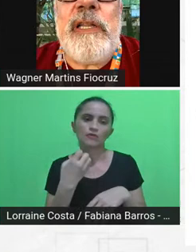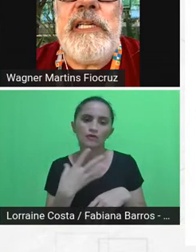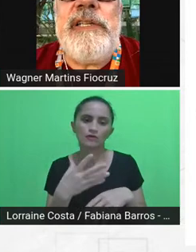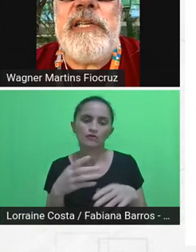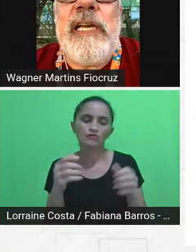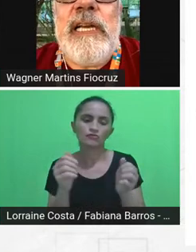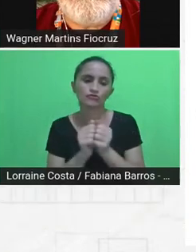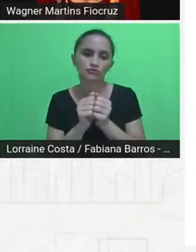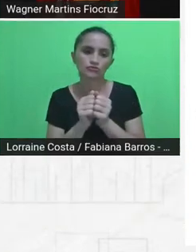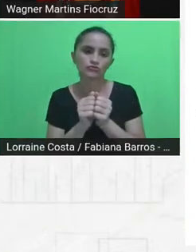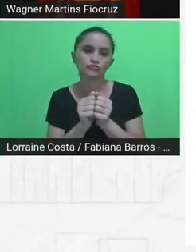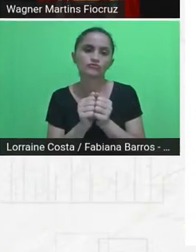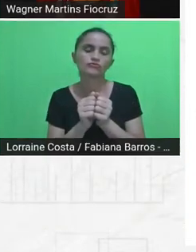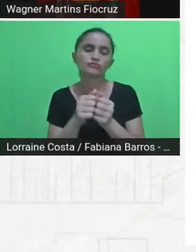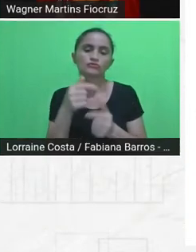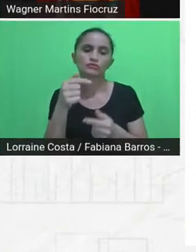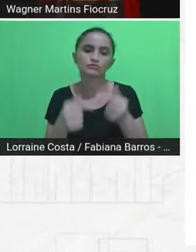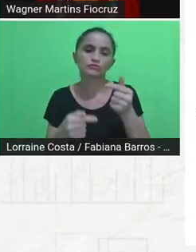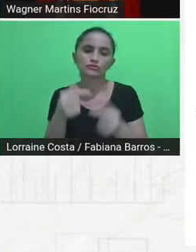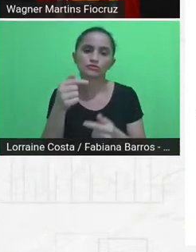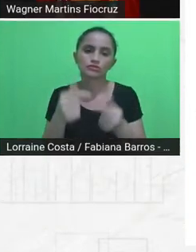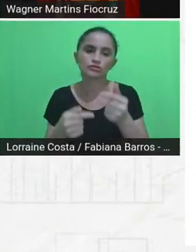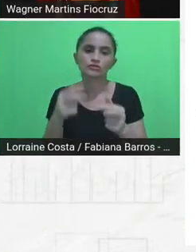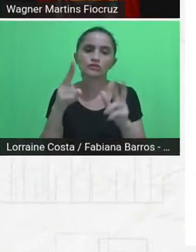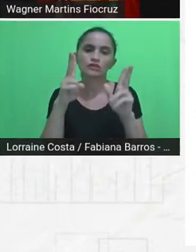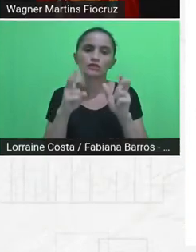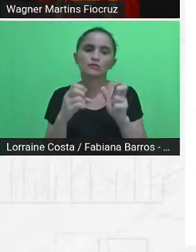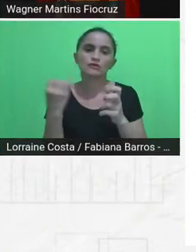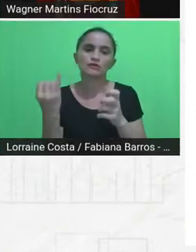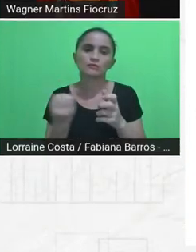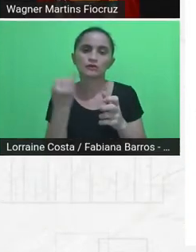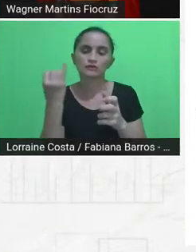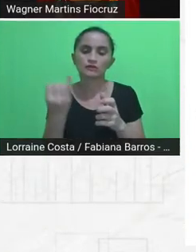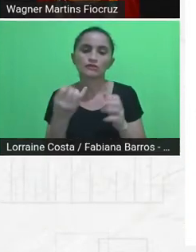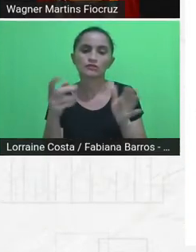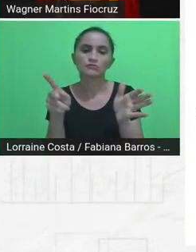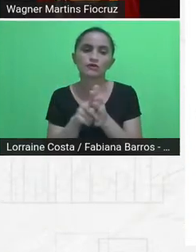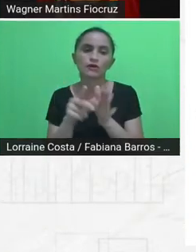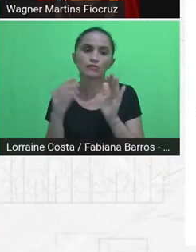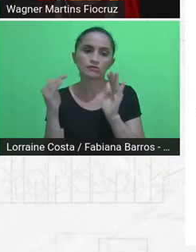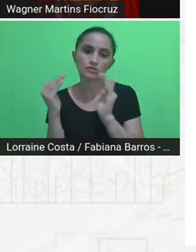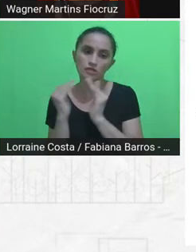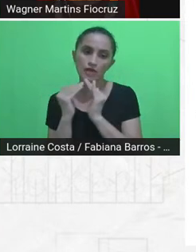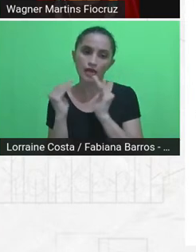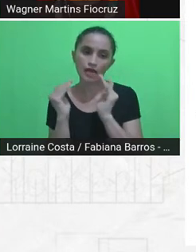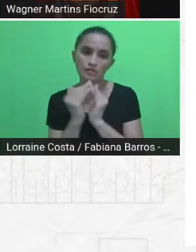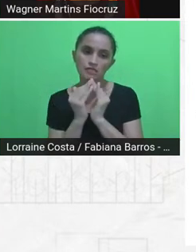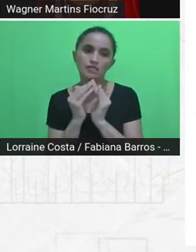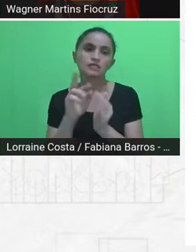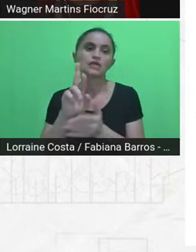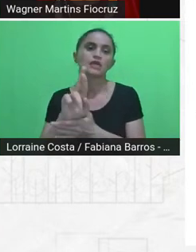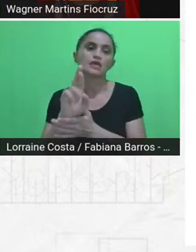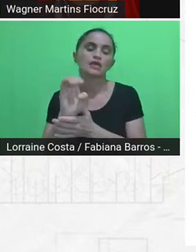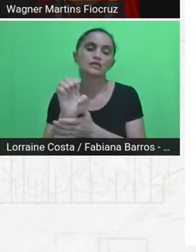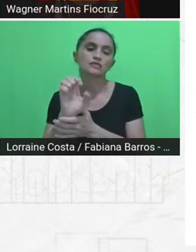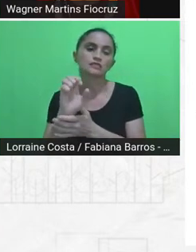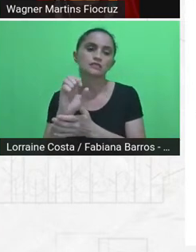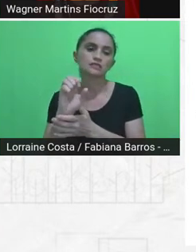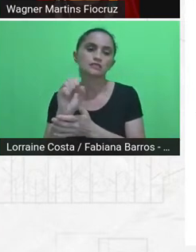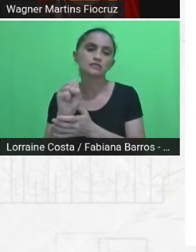tão importante das residências. Eu acho que a gente tem um potencial